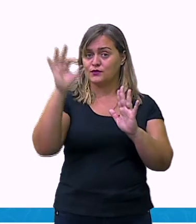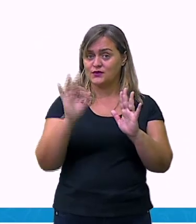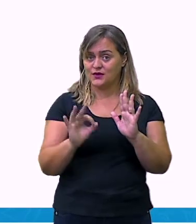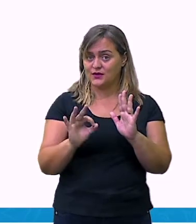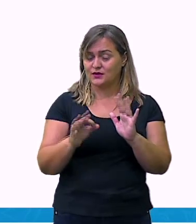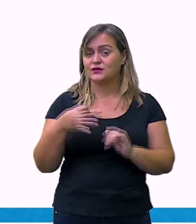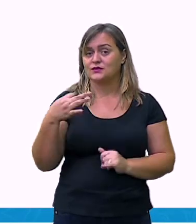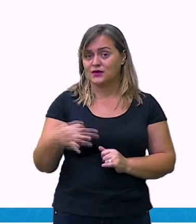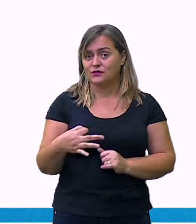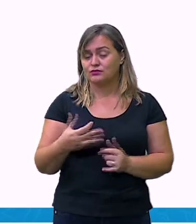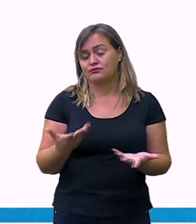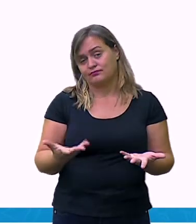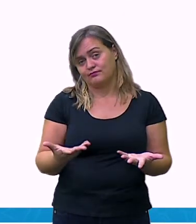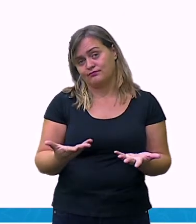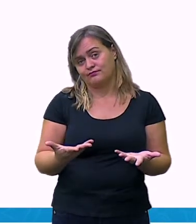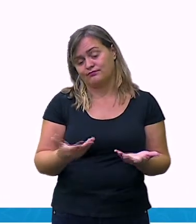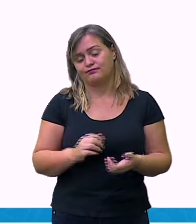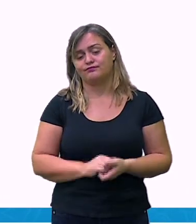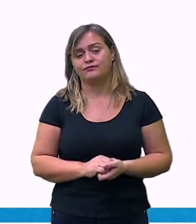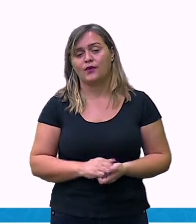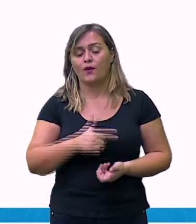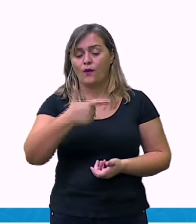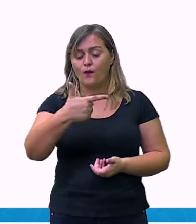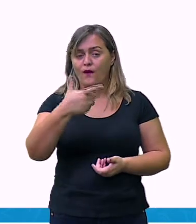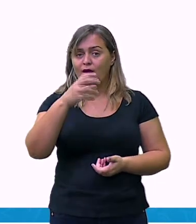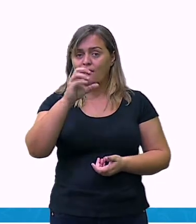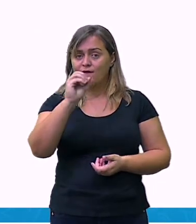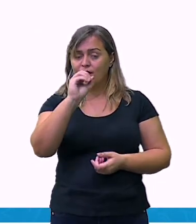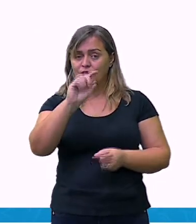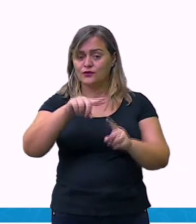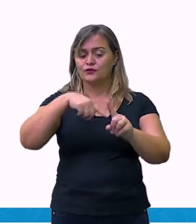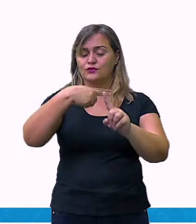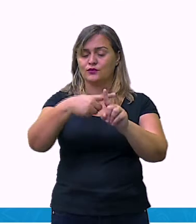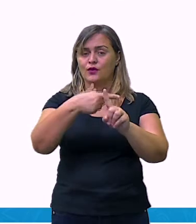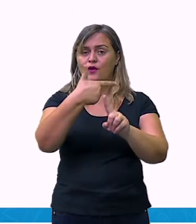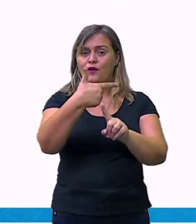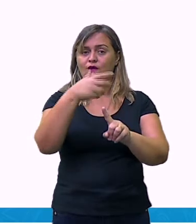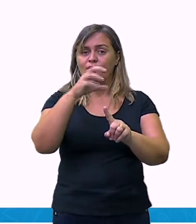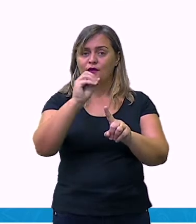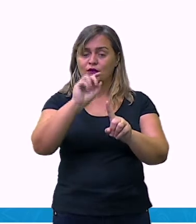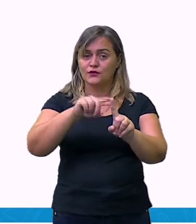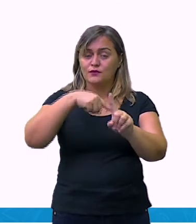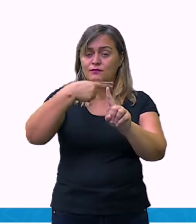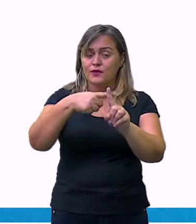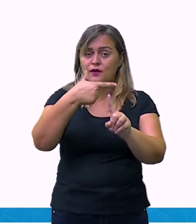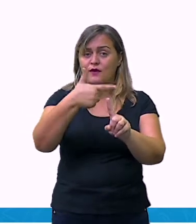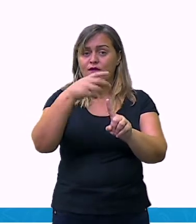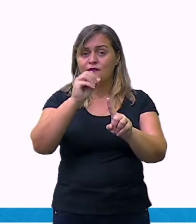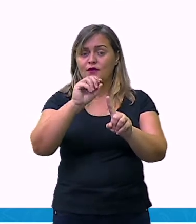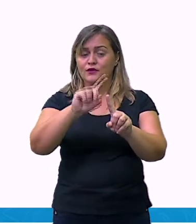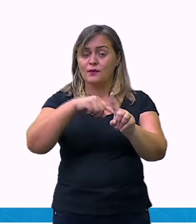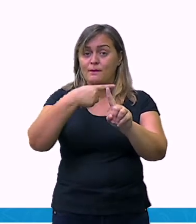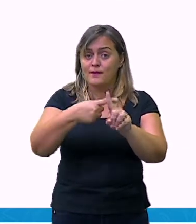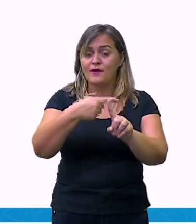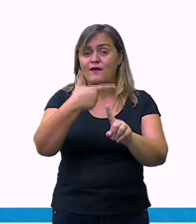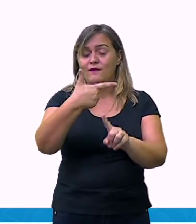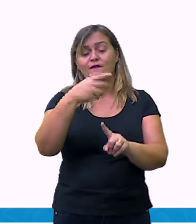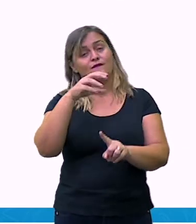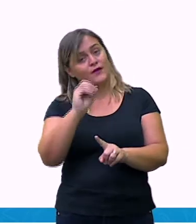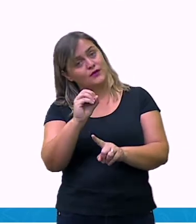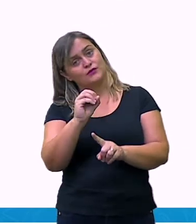4 vezes o 20, nós teremos um valor de 80 reais. Portanto, o meu total será